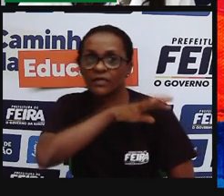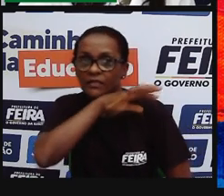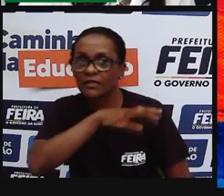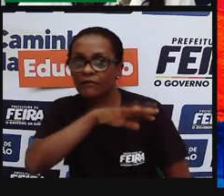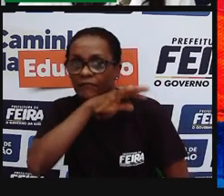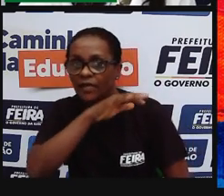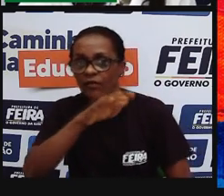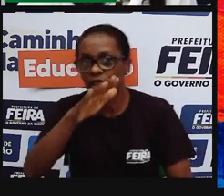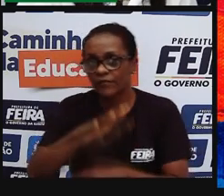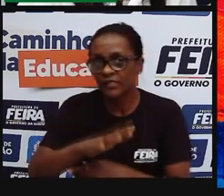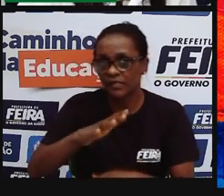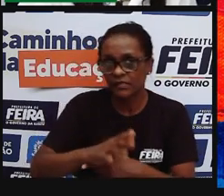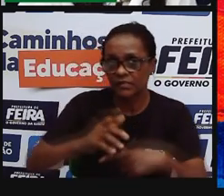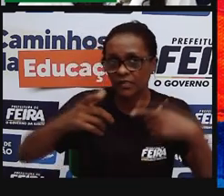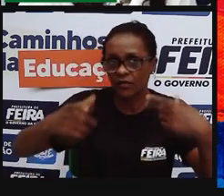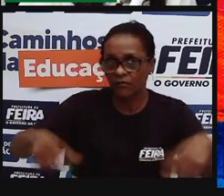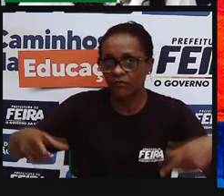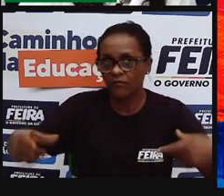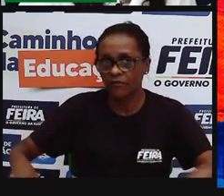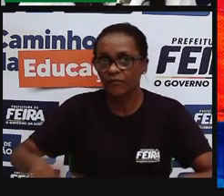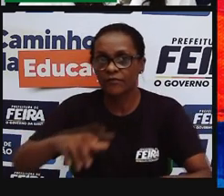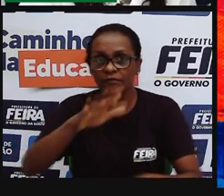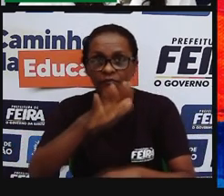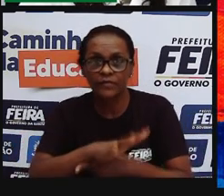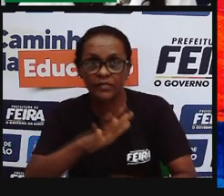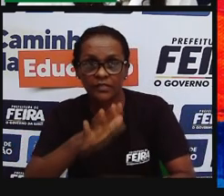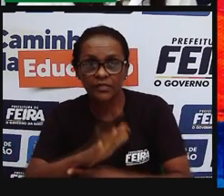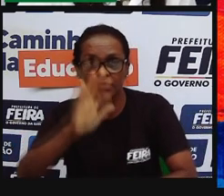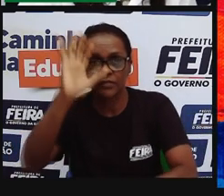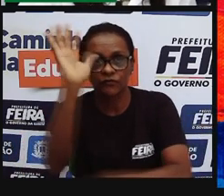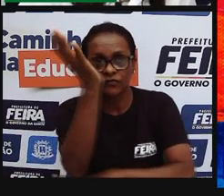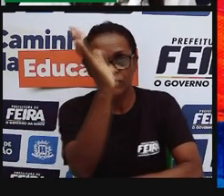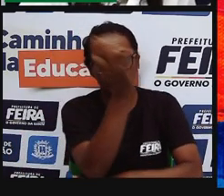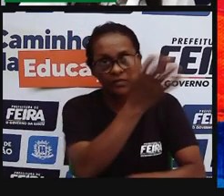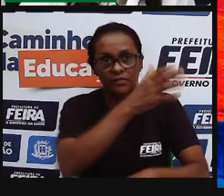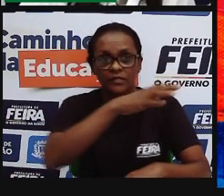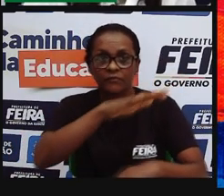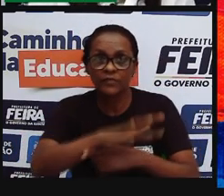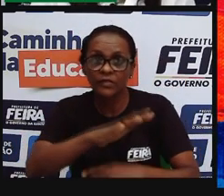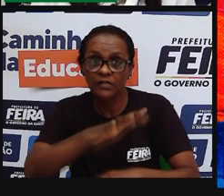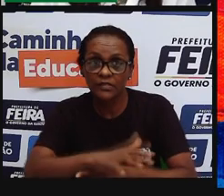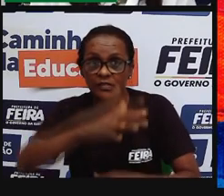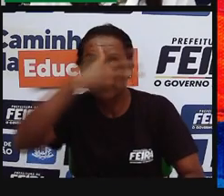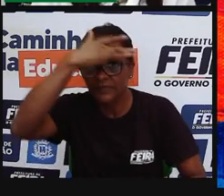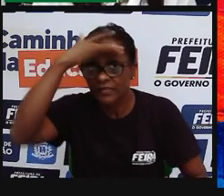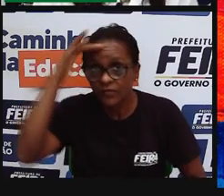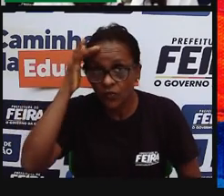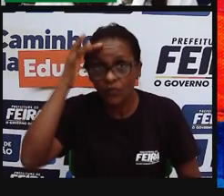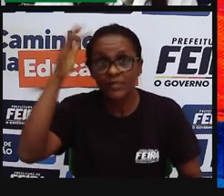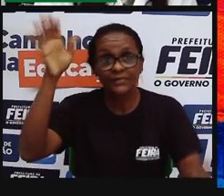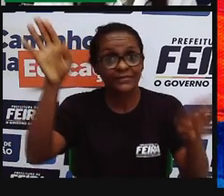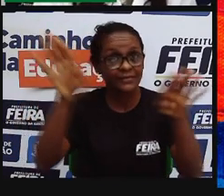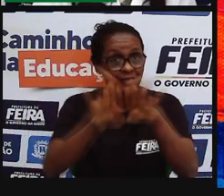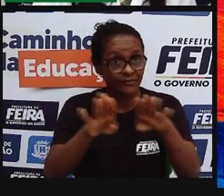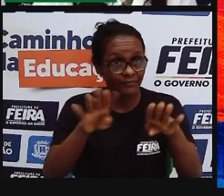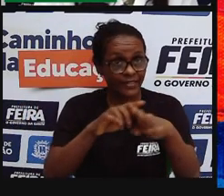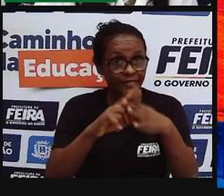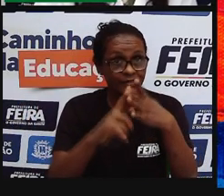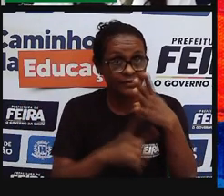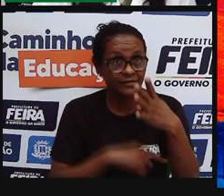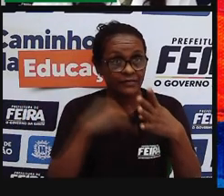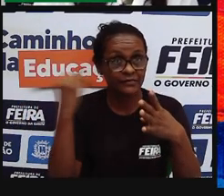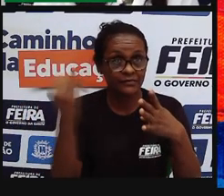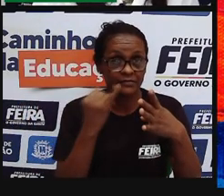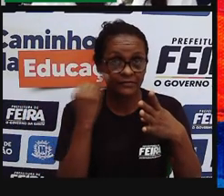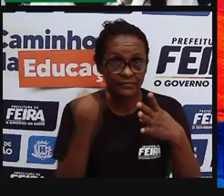daquele ambiente, né, a preservação também deles e a restauração de alguns ambientes que já estão, em